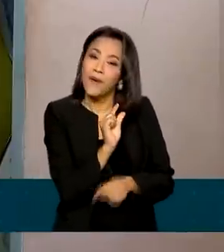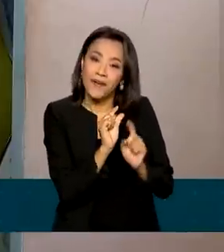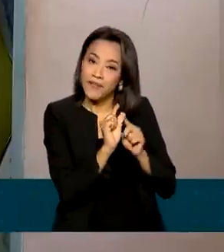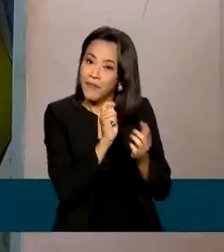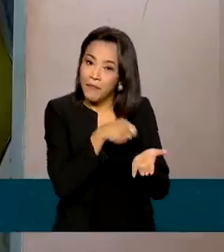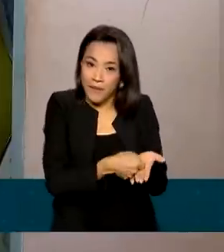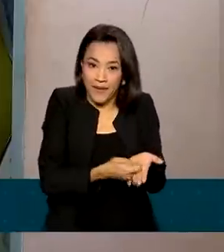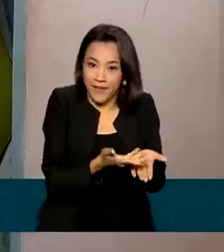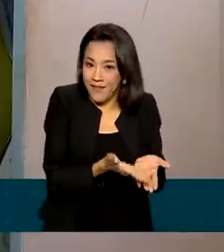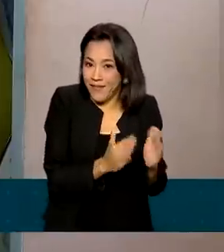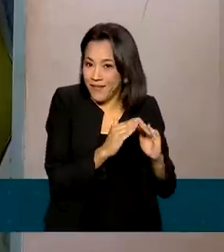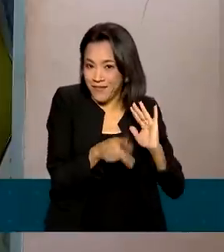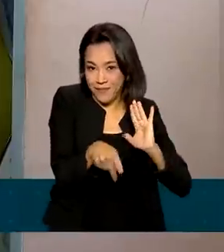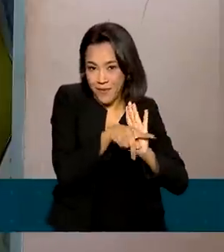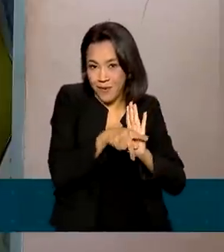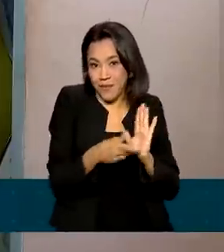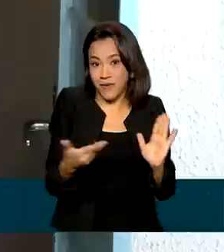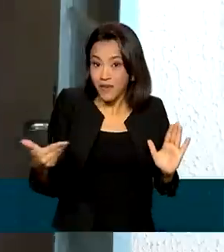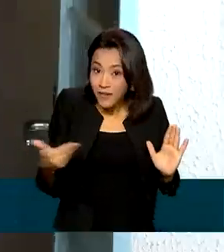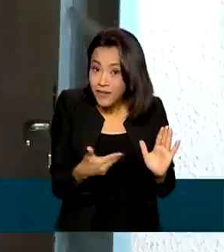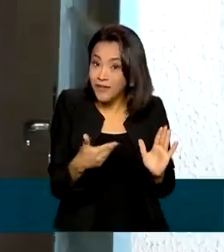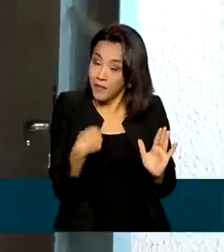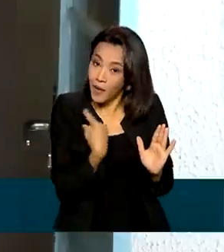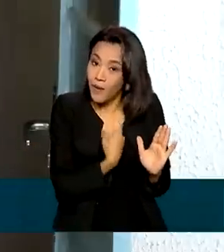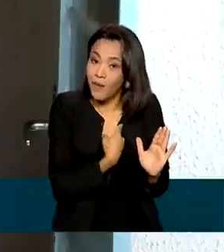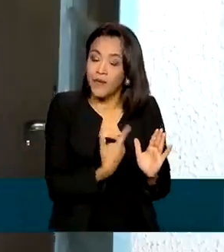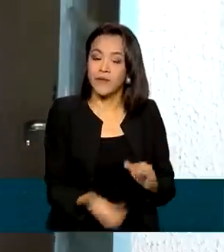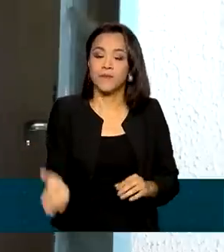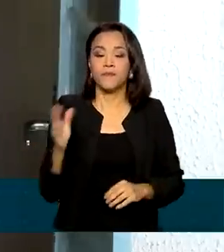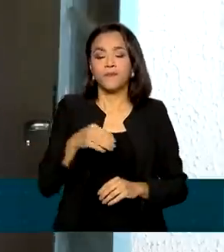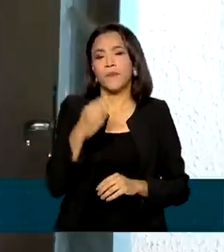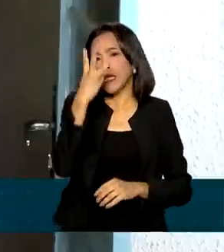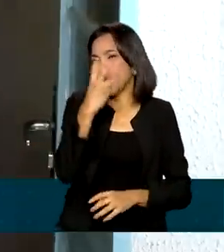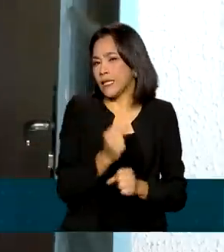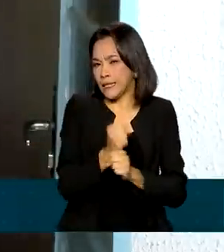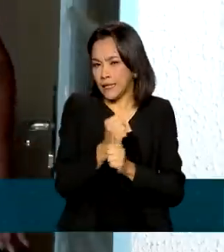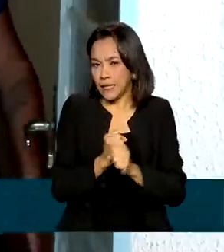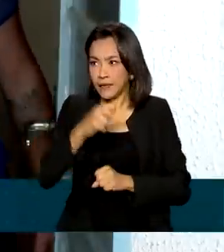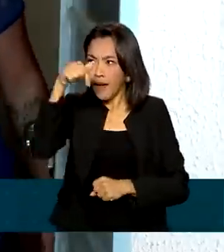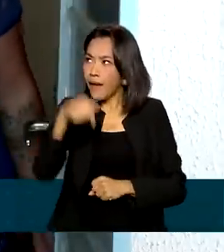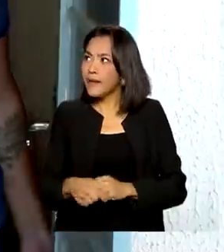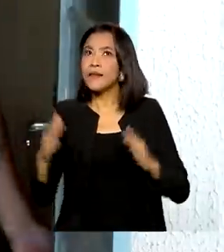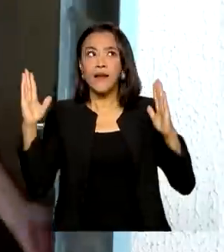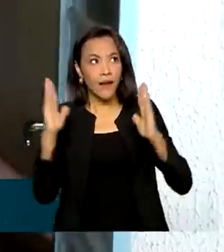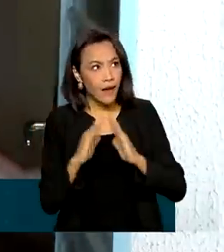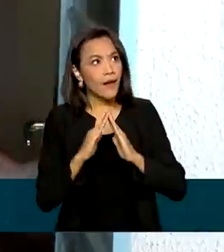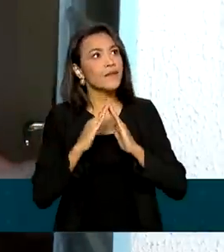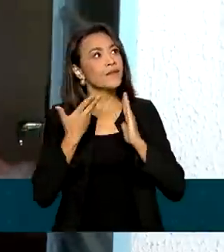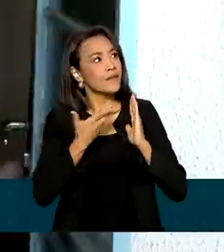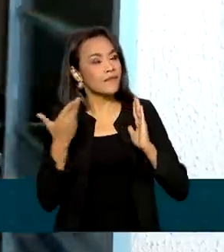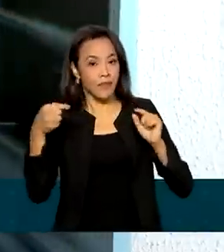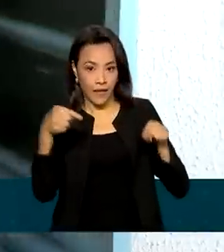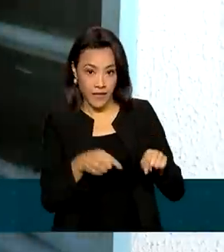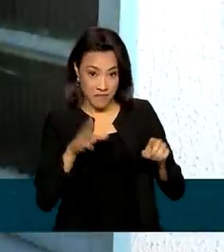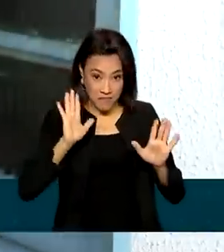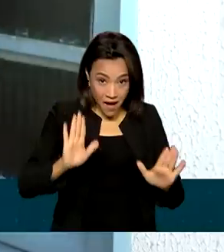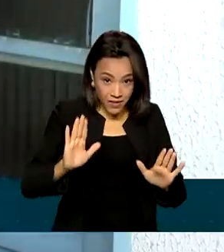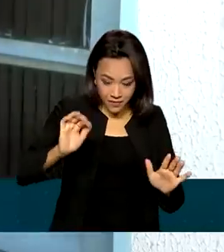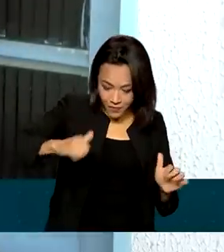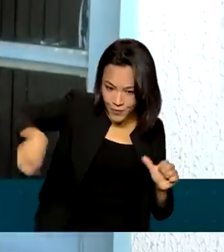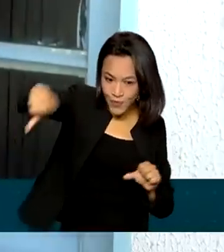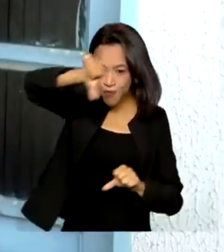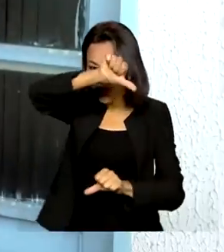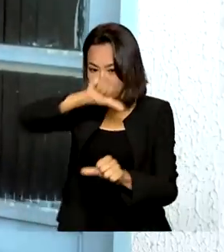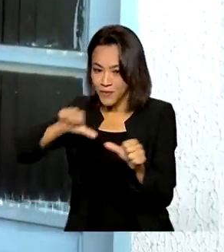e é uma coisa que vai ser para a gente. Nos últimos três anos, essa aqui tem sido a casa da Sueli. Mas essa realidade...